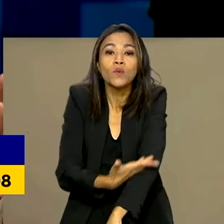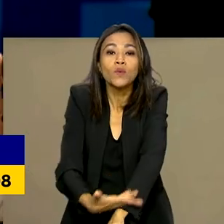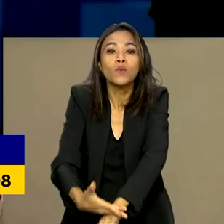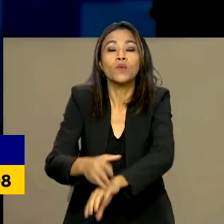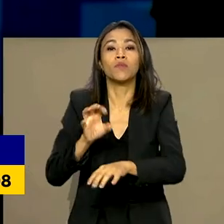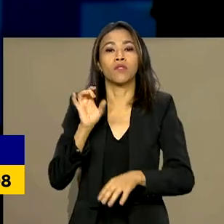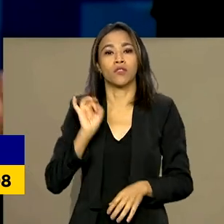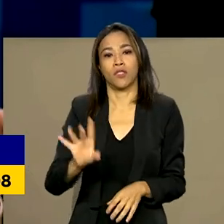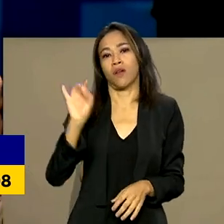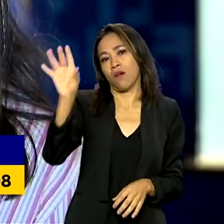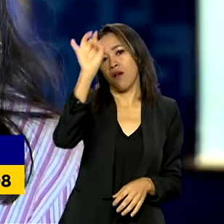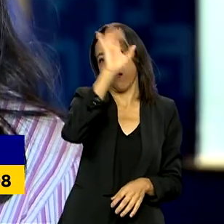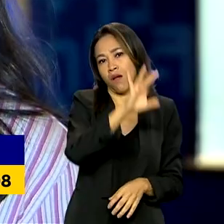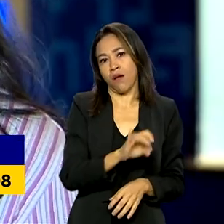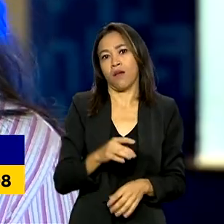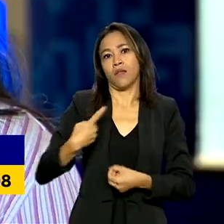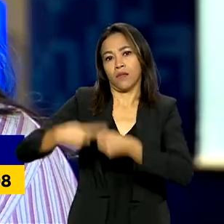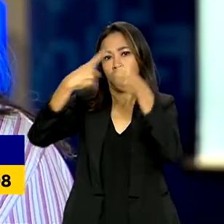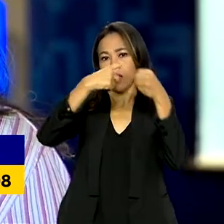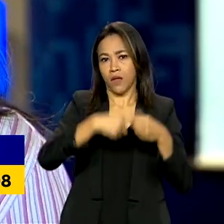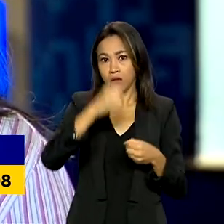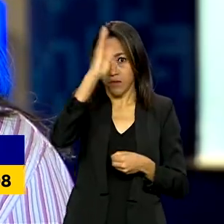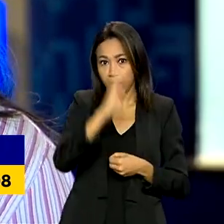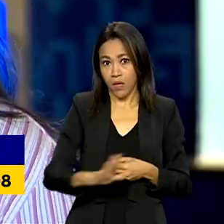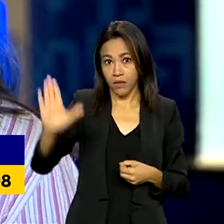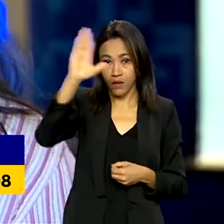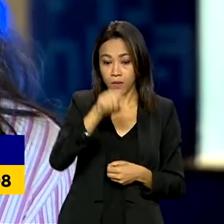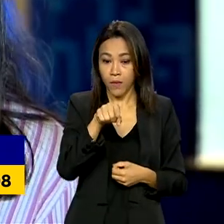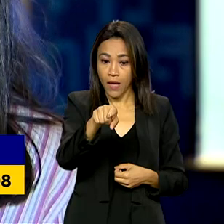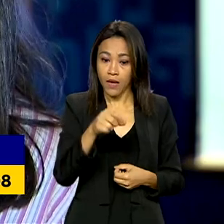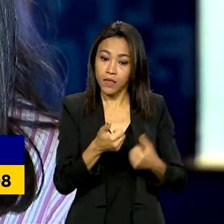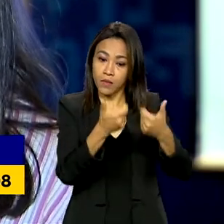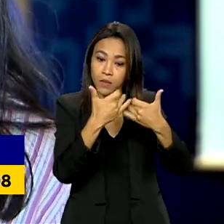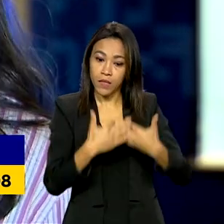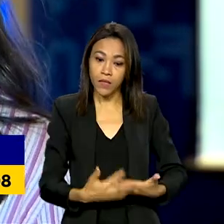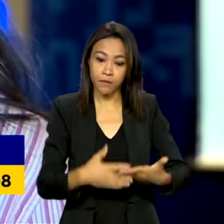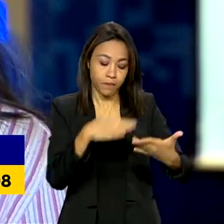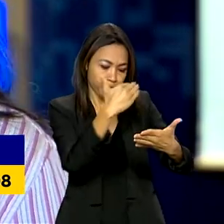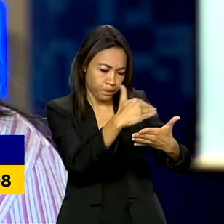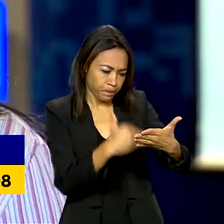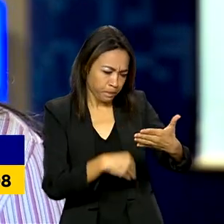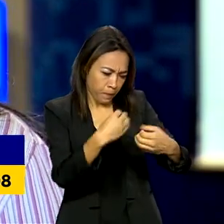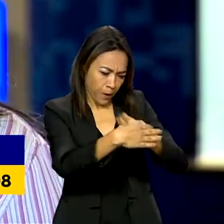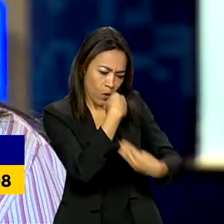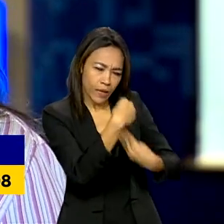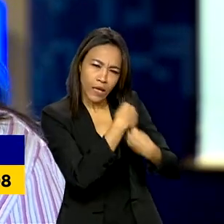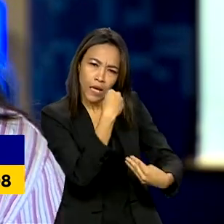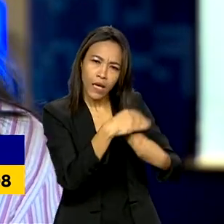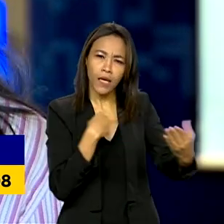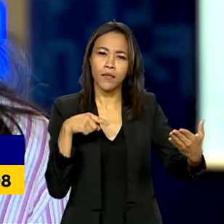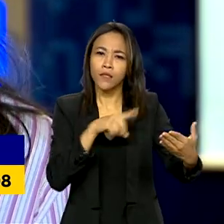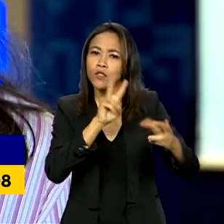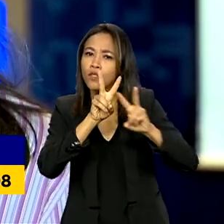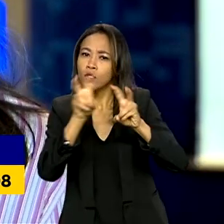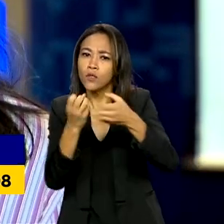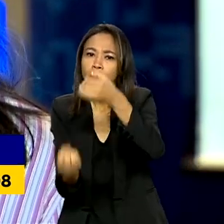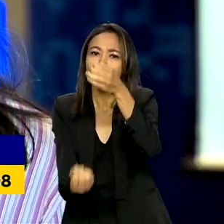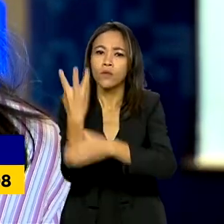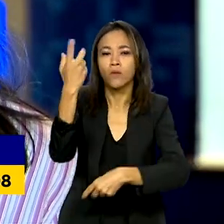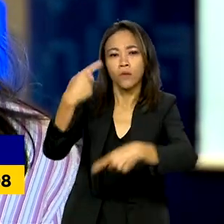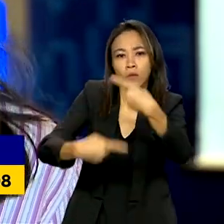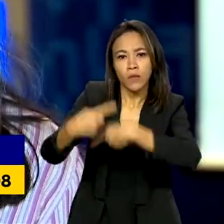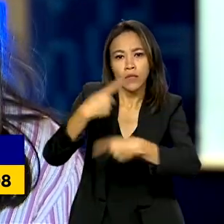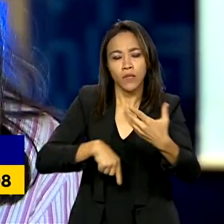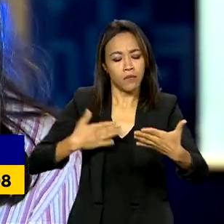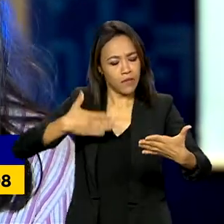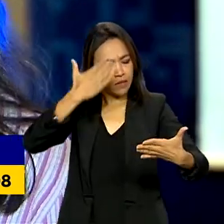município do país. Também são informações que guiam os investimentos públicos, que guiam as políticas públicas, para que a gente consiga